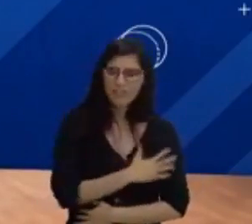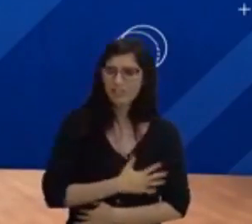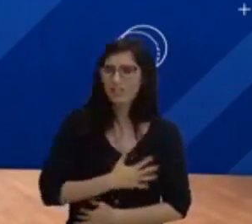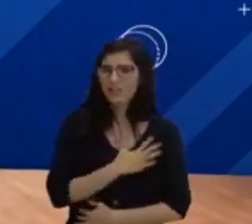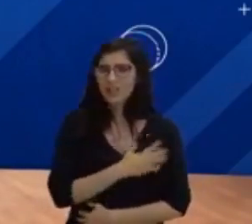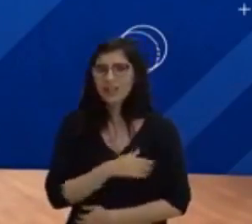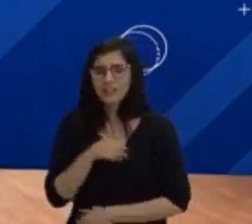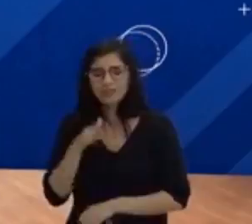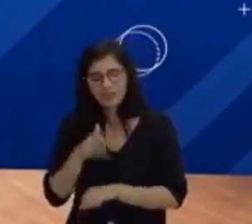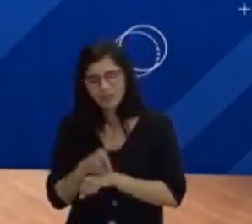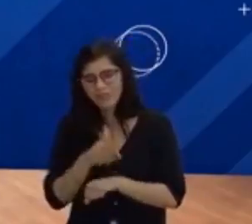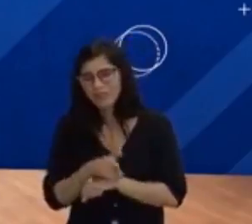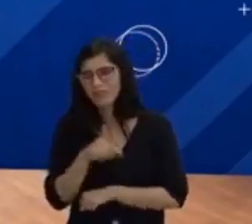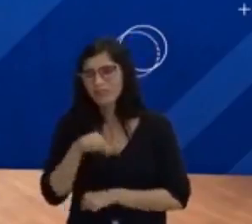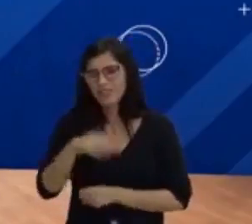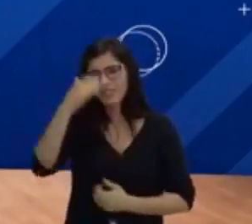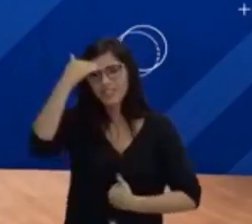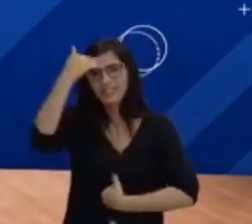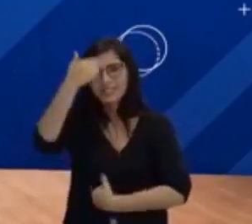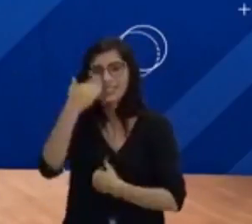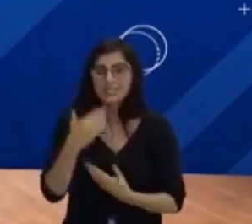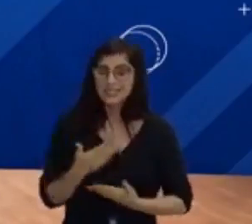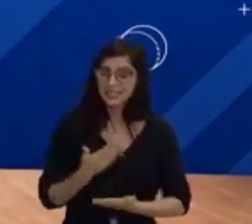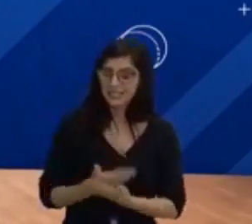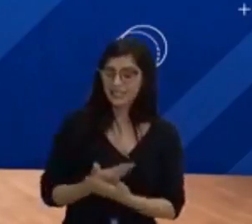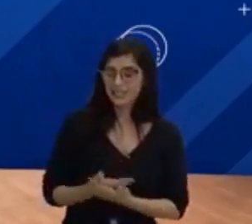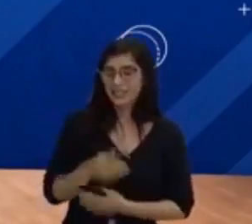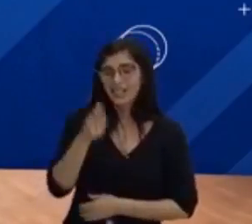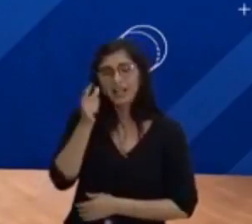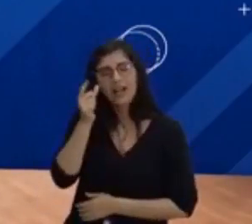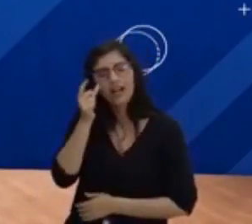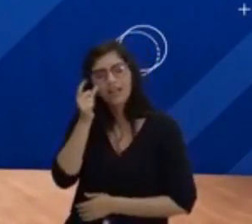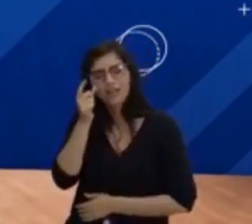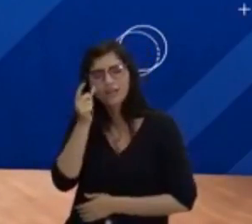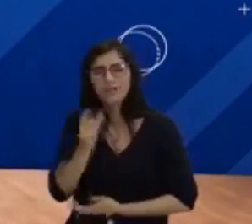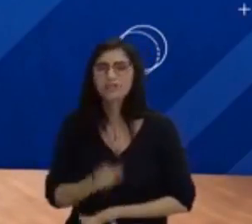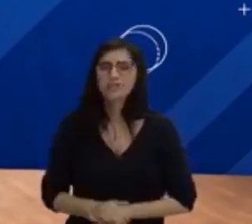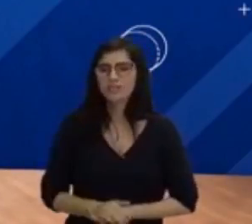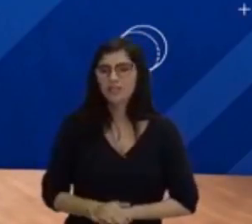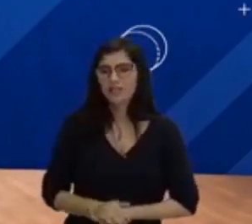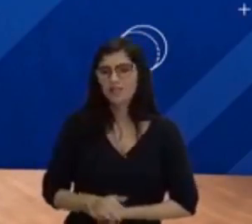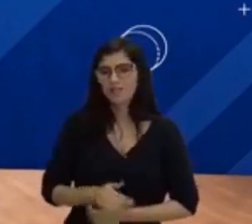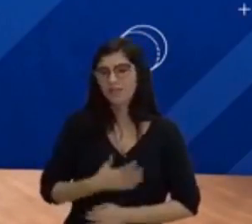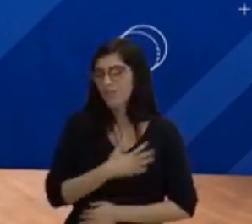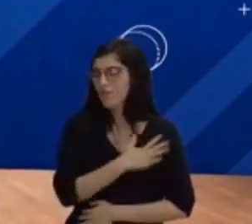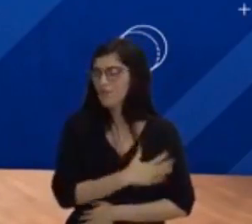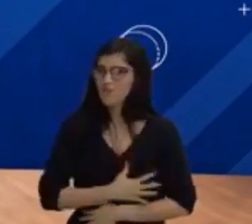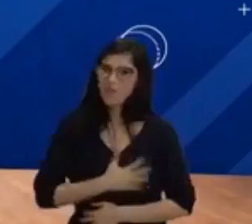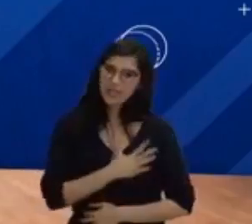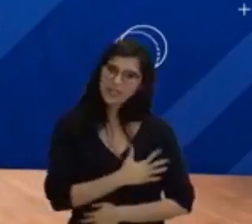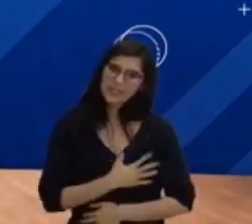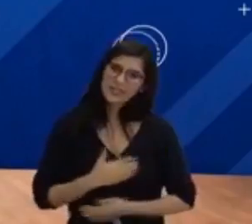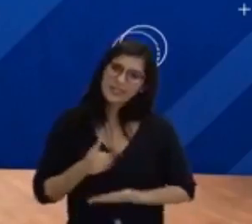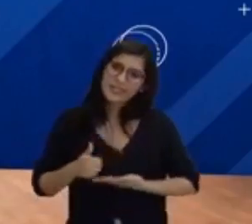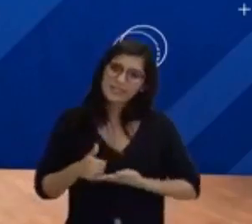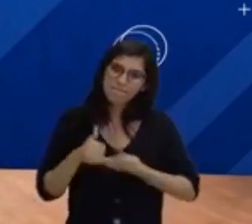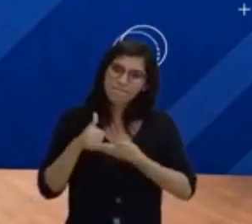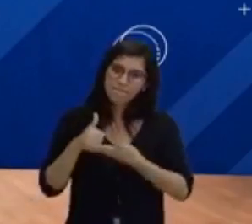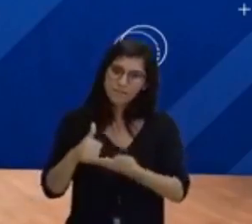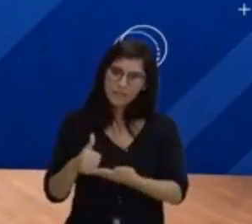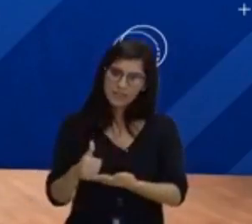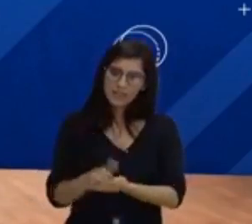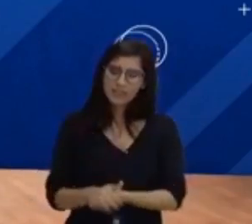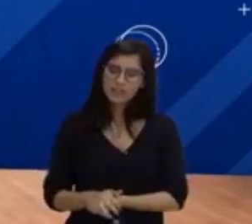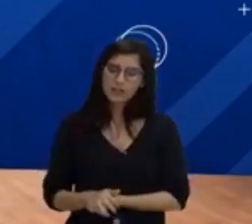contar contigo e te agradecer por essa audiência. Te dizer que é uma satisfação poder estar contribuindo com a